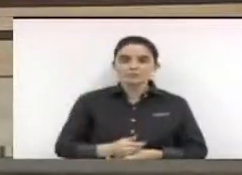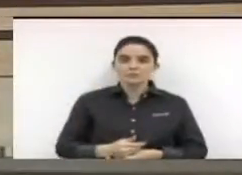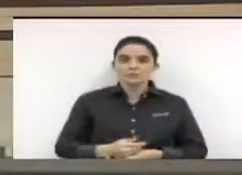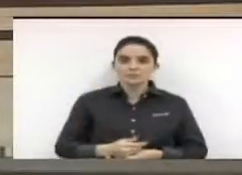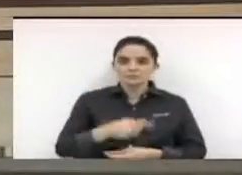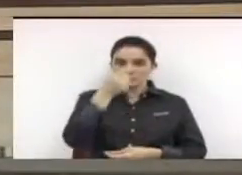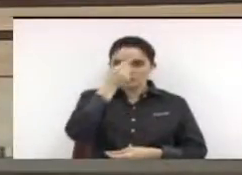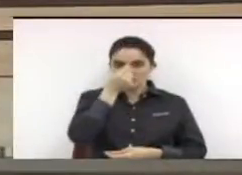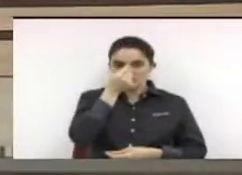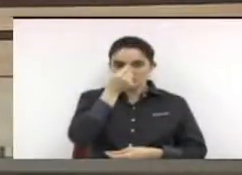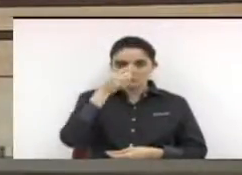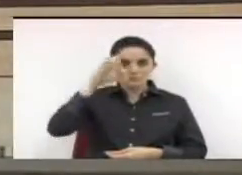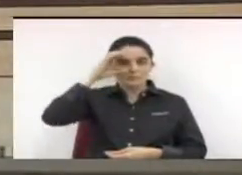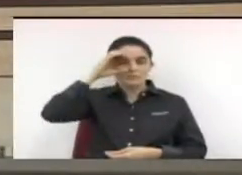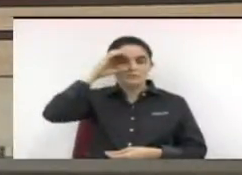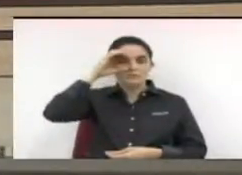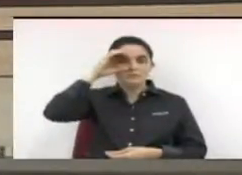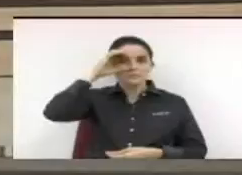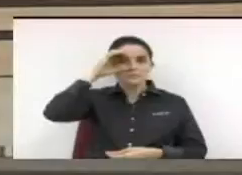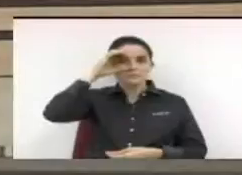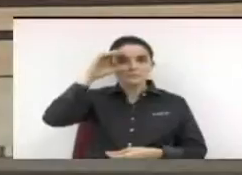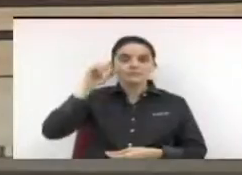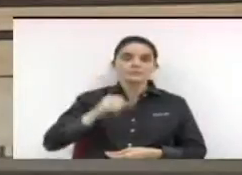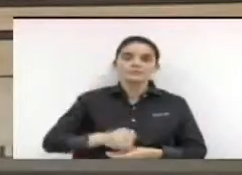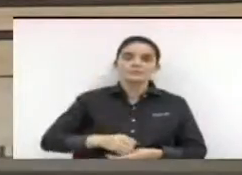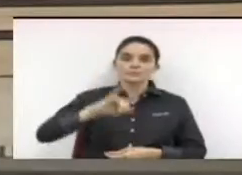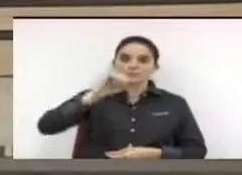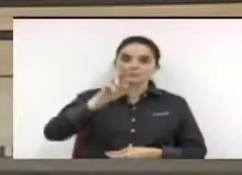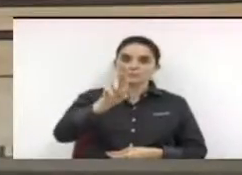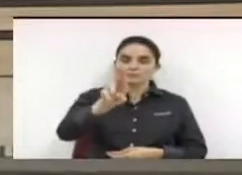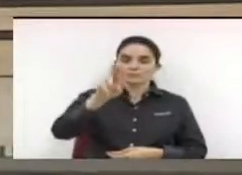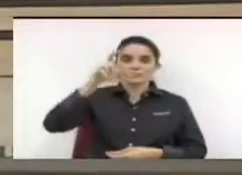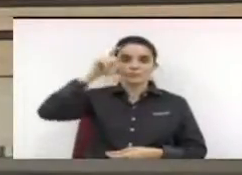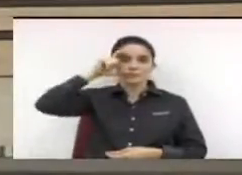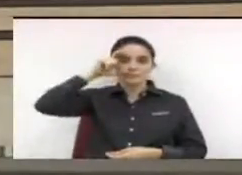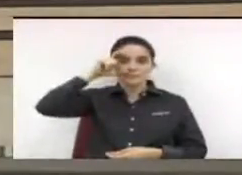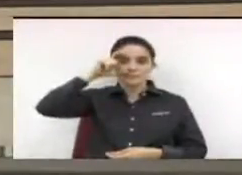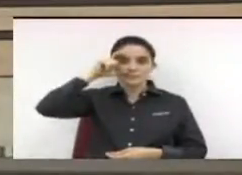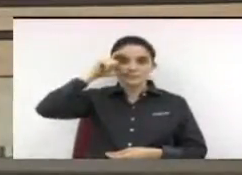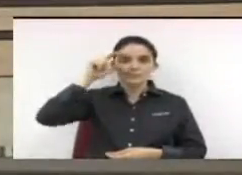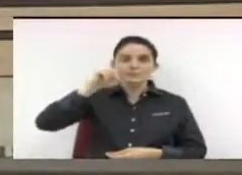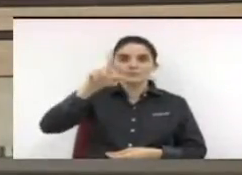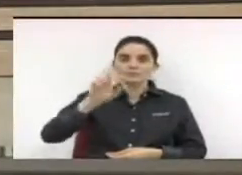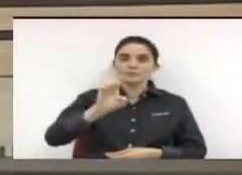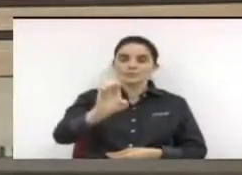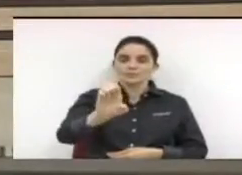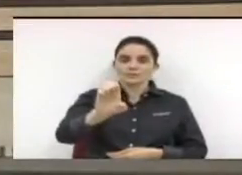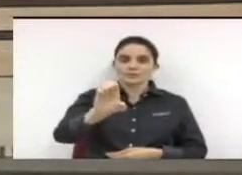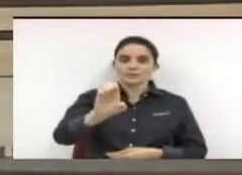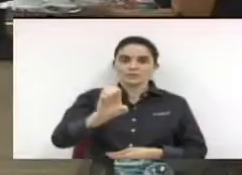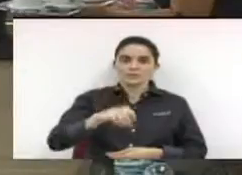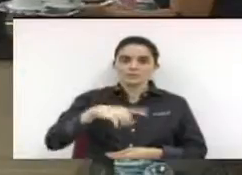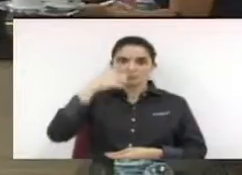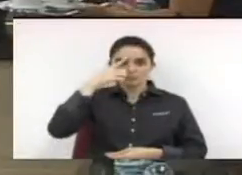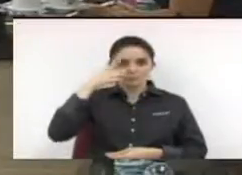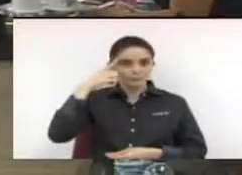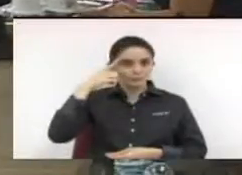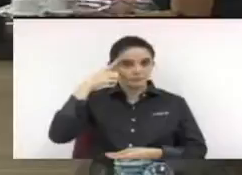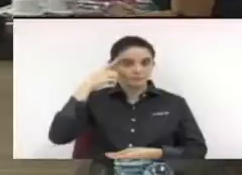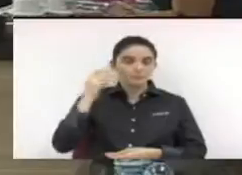Jorge de Freitas, José Couto Jesus, José Eduardo Monteiro Júnior, José Farid Zaine, Zé Damix, Dr. Júlio,